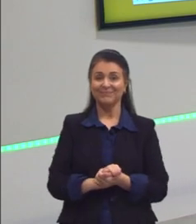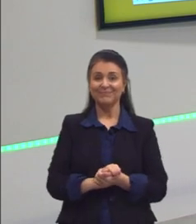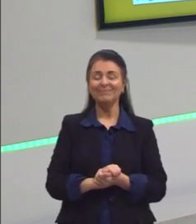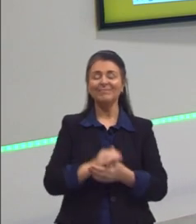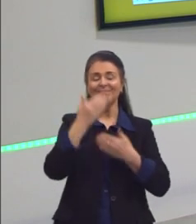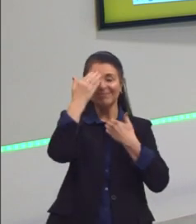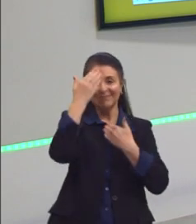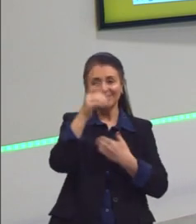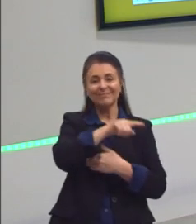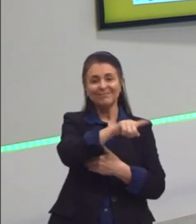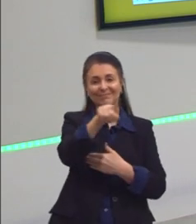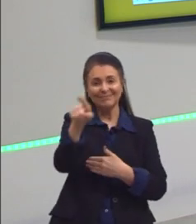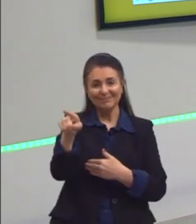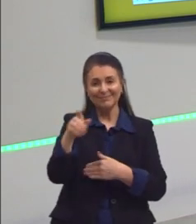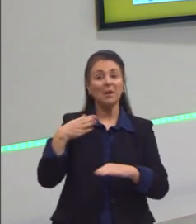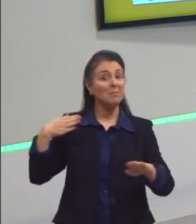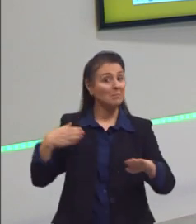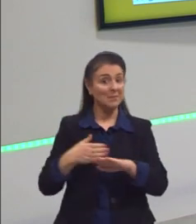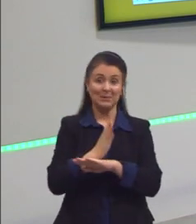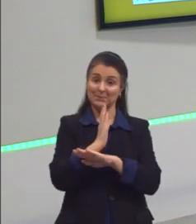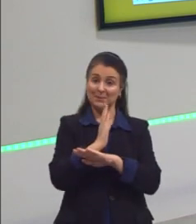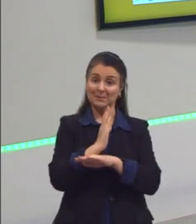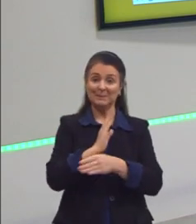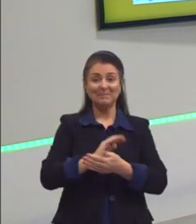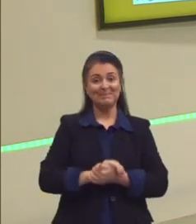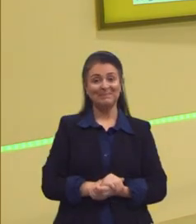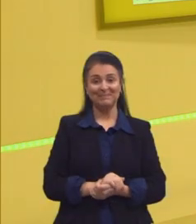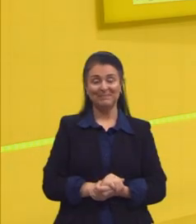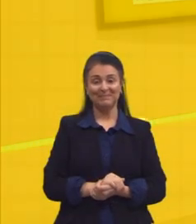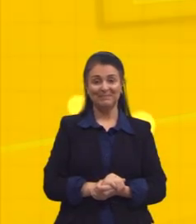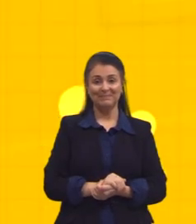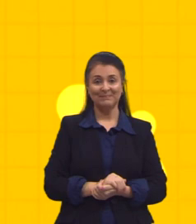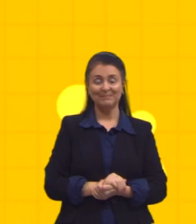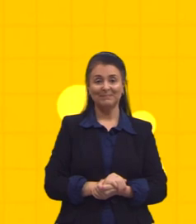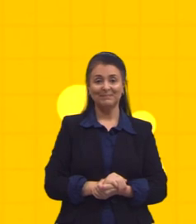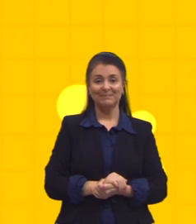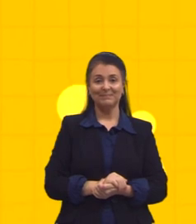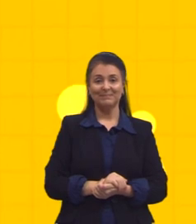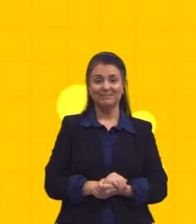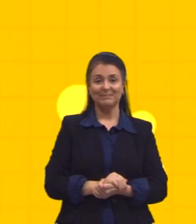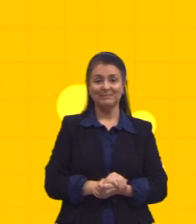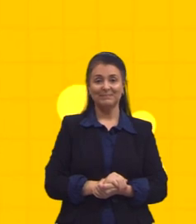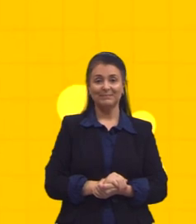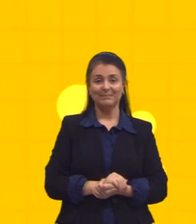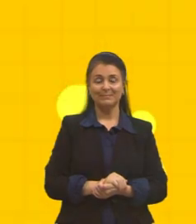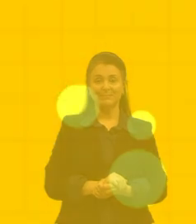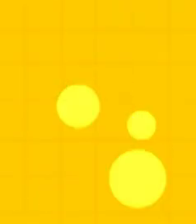Agradecer vocês e partiu passar. Música Música